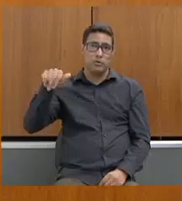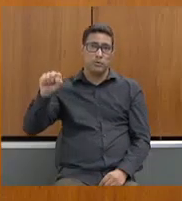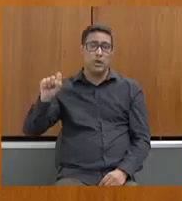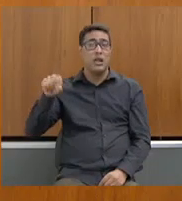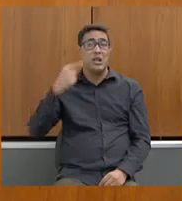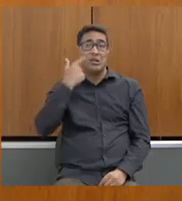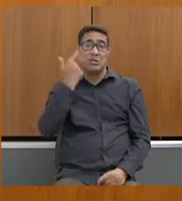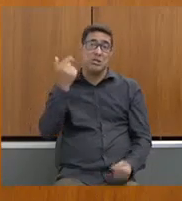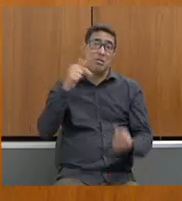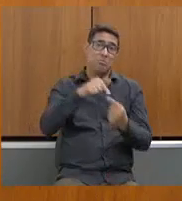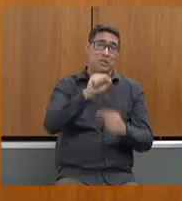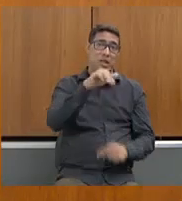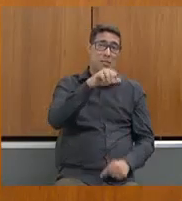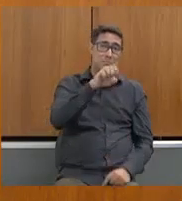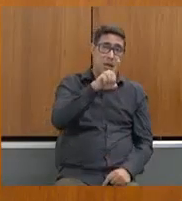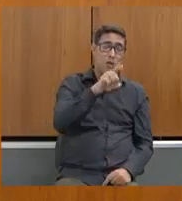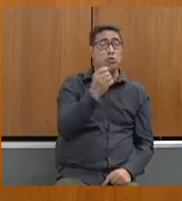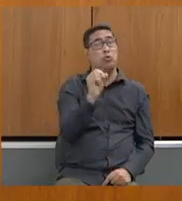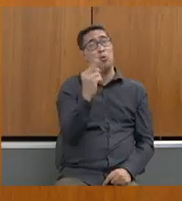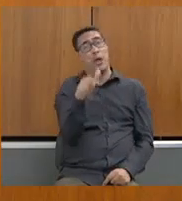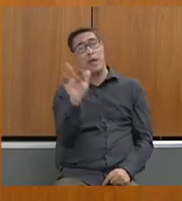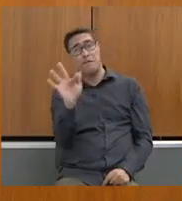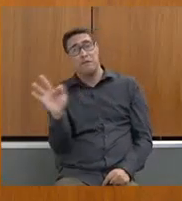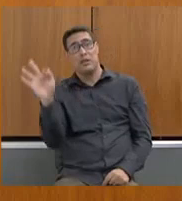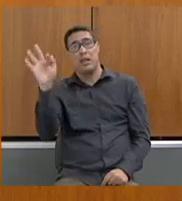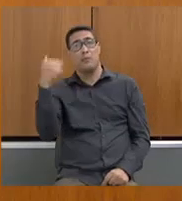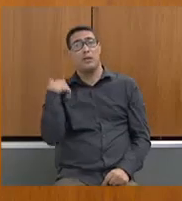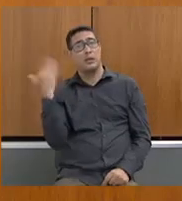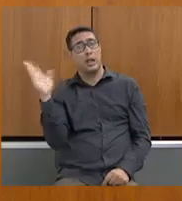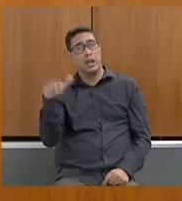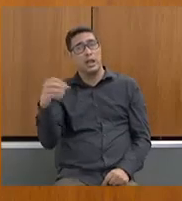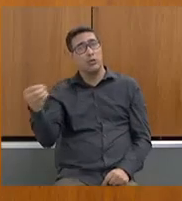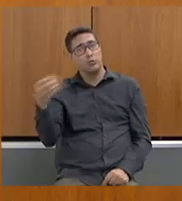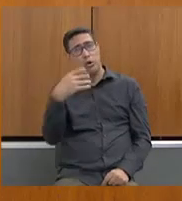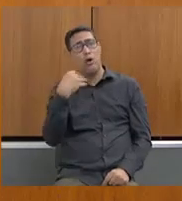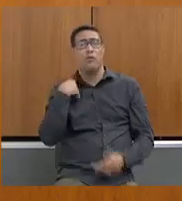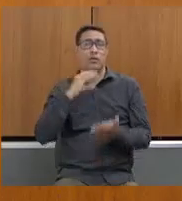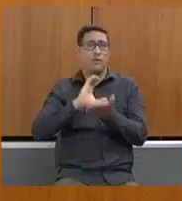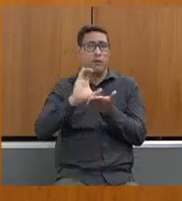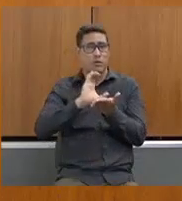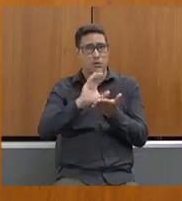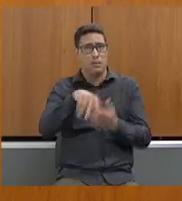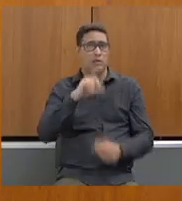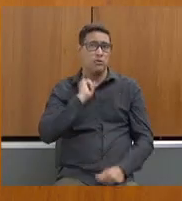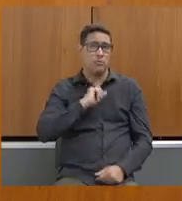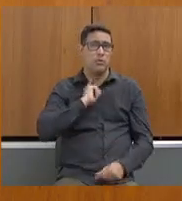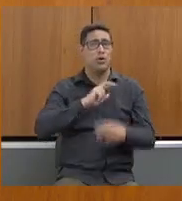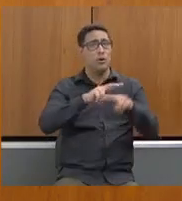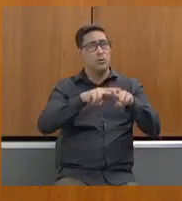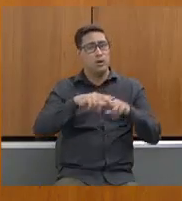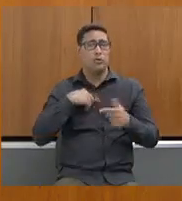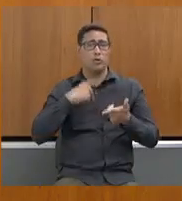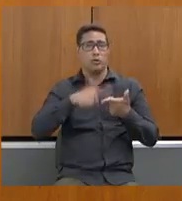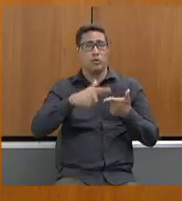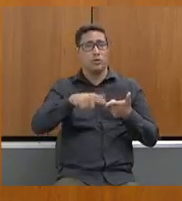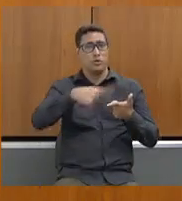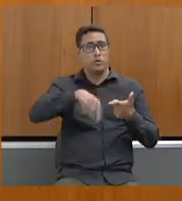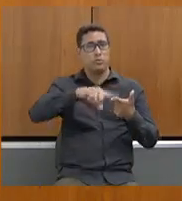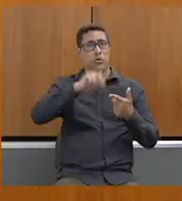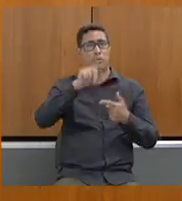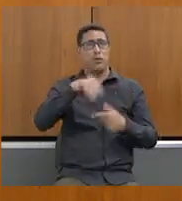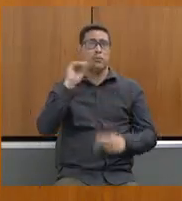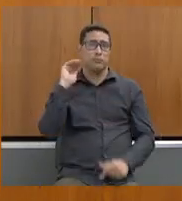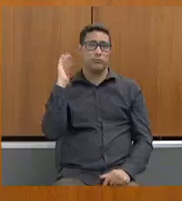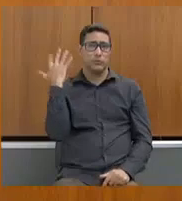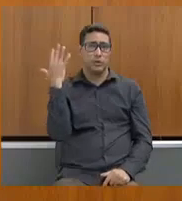federal, mas hoje, de trair novos investimentos para Minas Gerais por questões ambientais e, aí, não sei os motivos ou não, mas